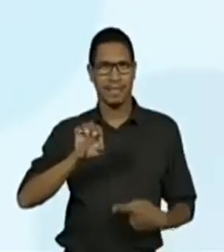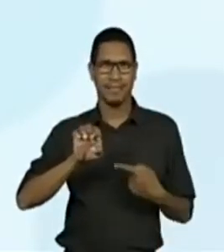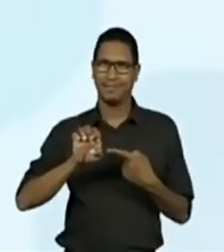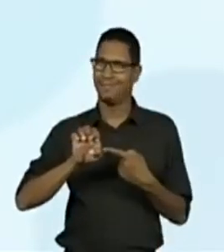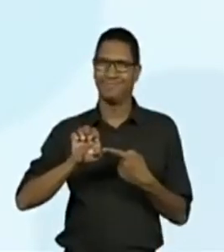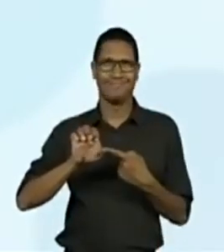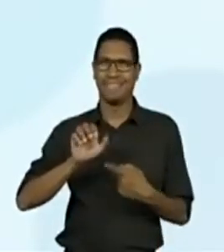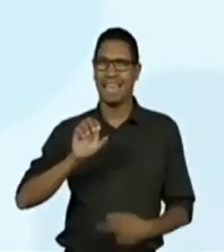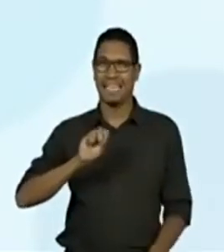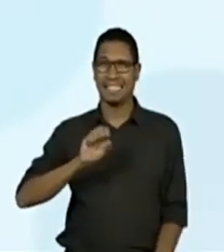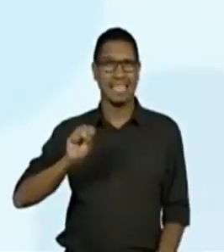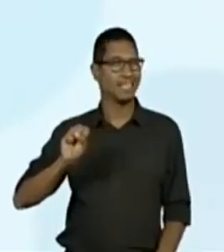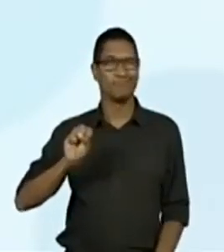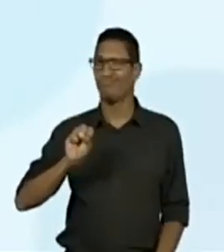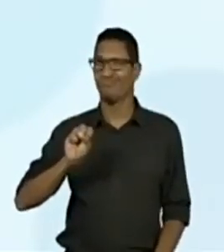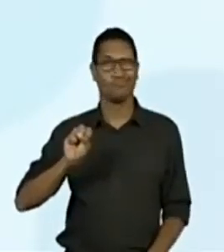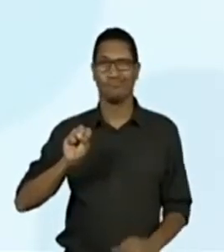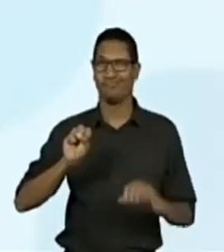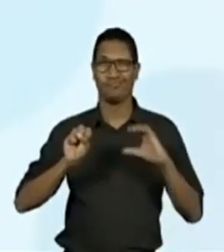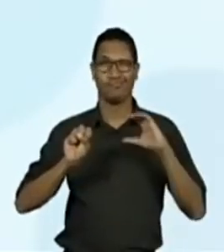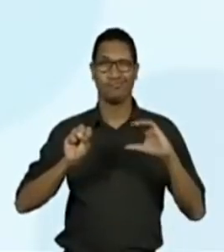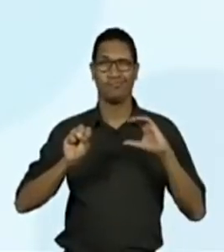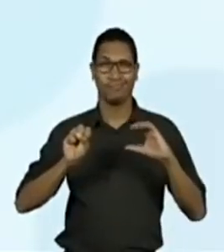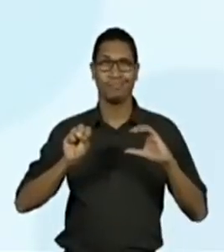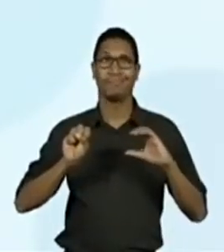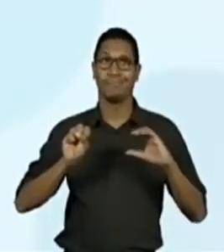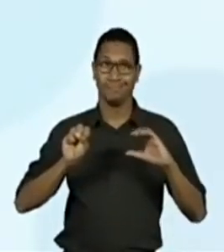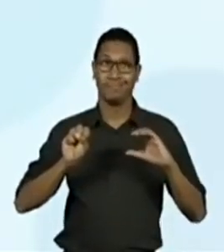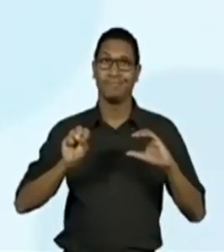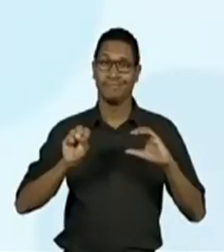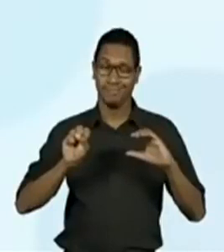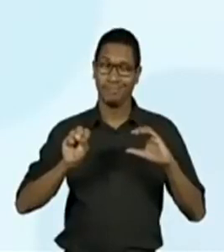não, dois S's, né? Super acidente aqui, ó.